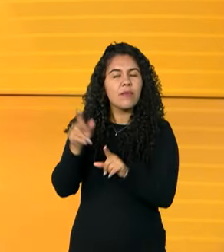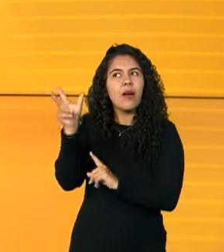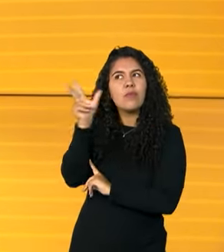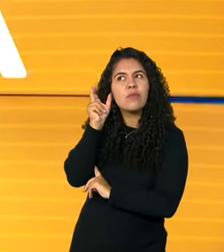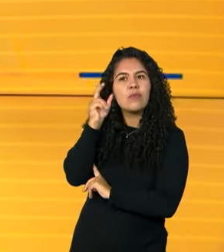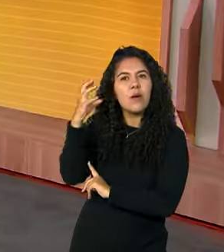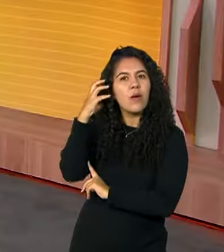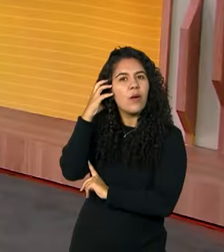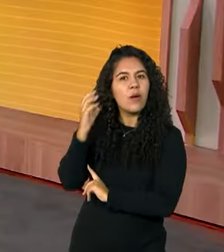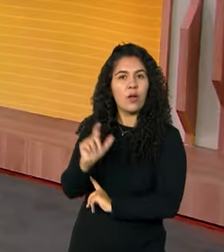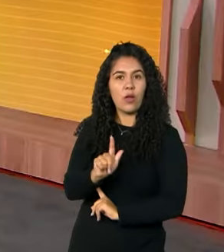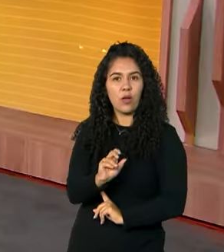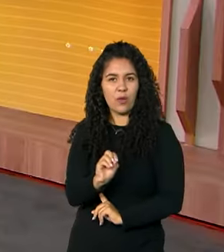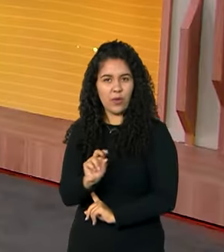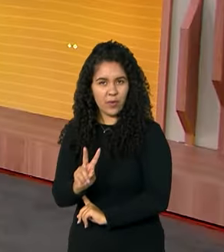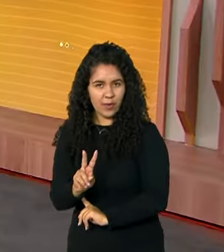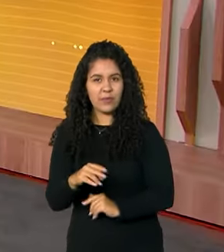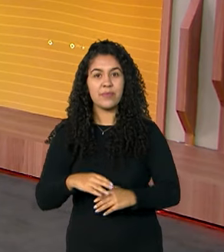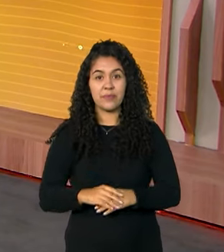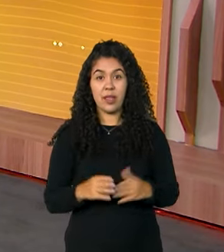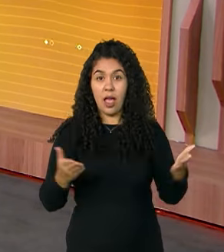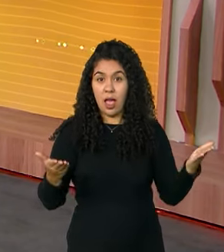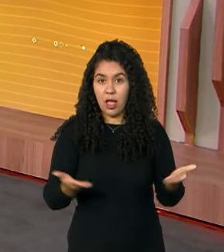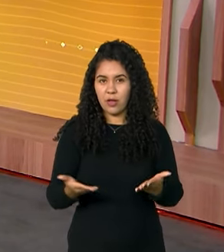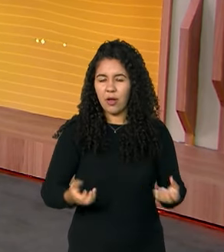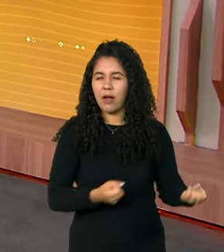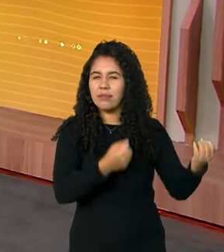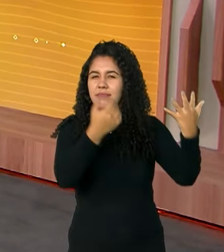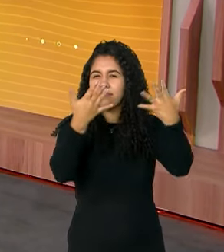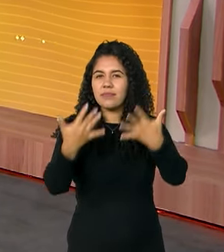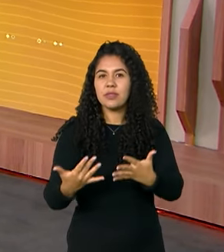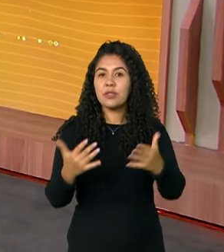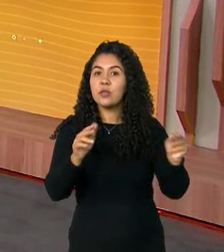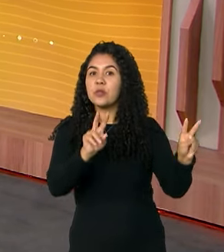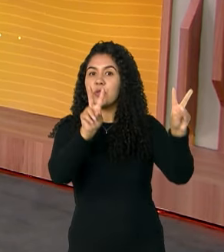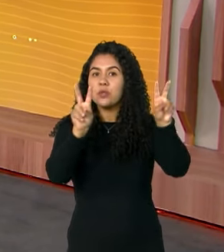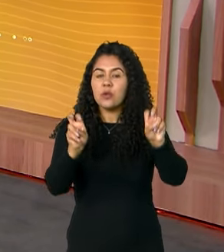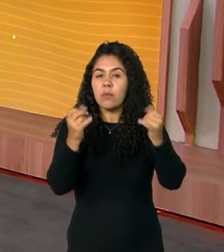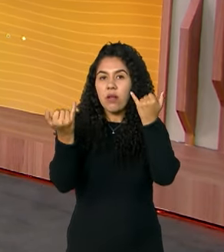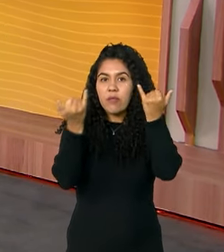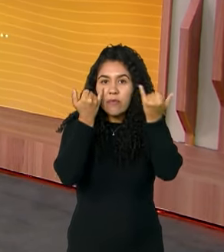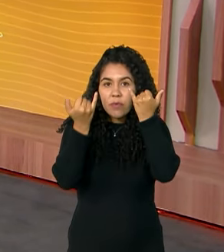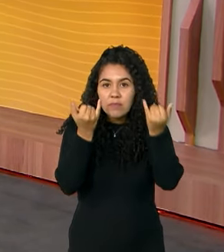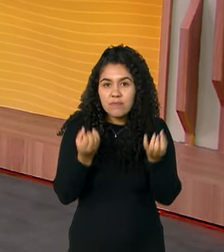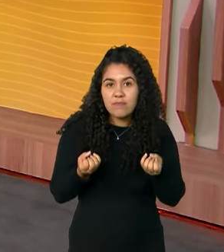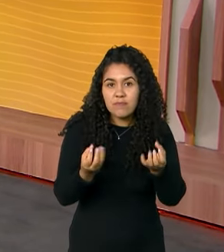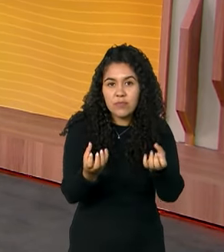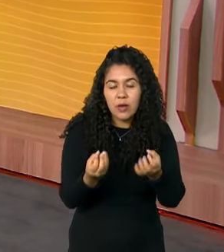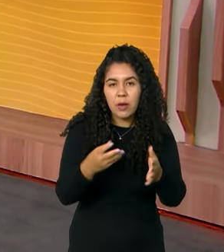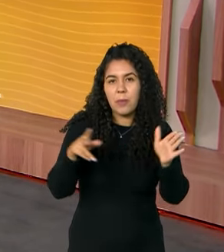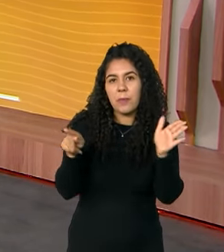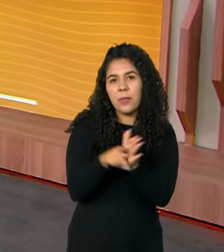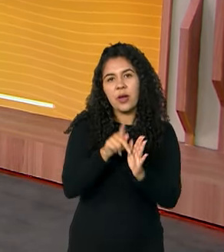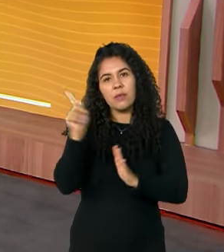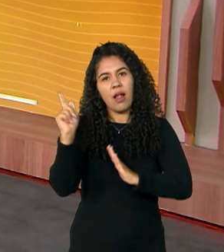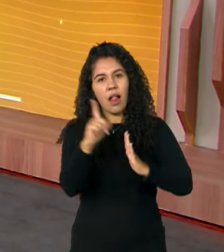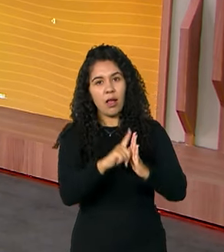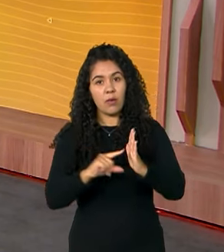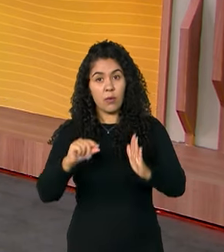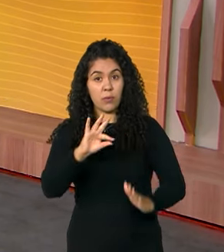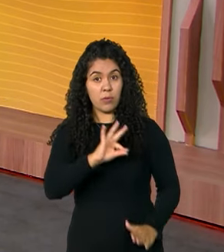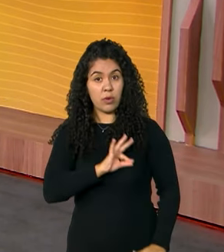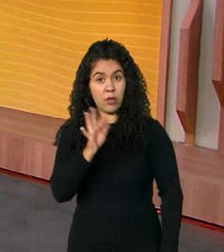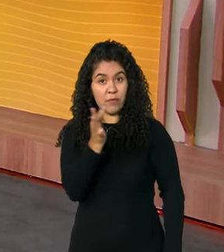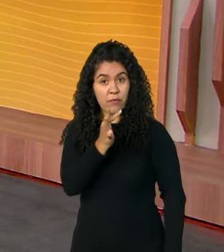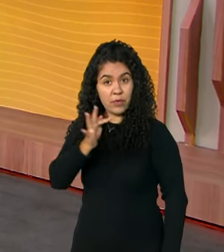Rádio GOV. E a gente abre esta edição do Brasil em Dia com informações direto do Palácio do Planalto, porque a Polícia